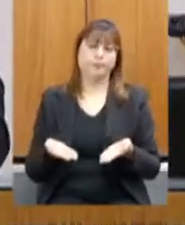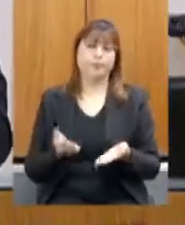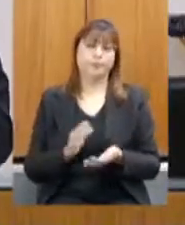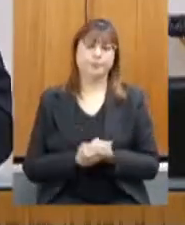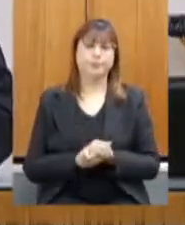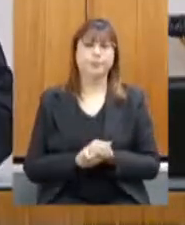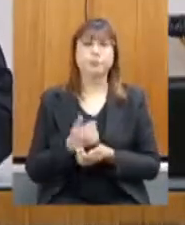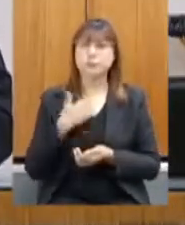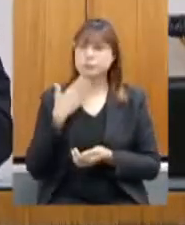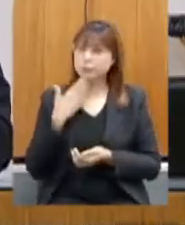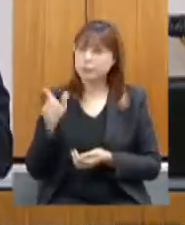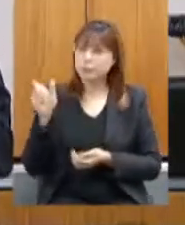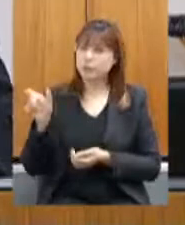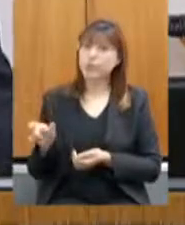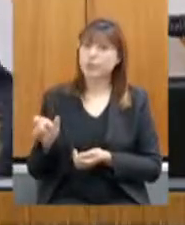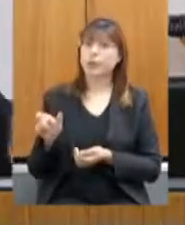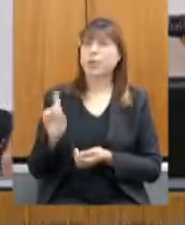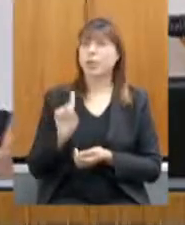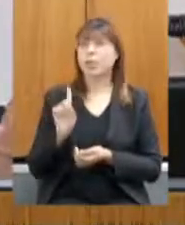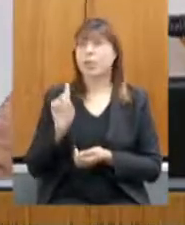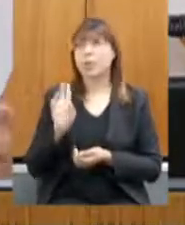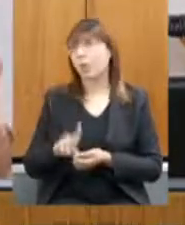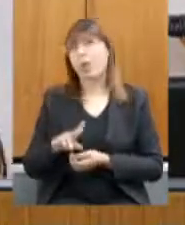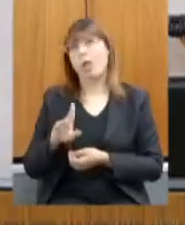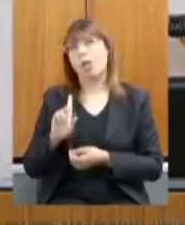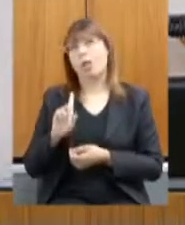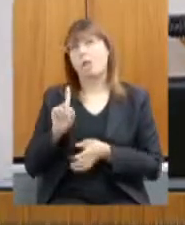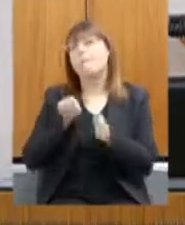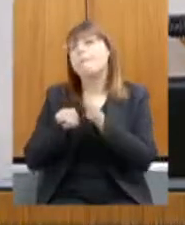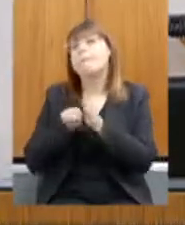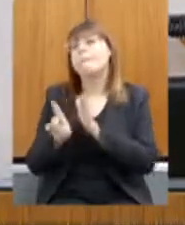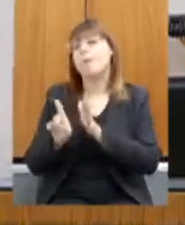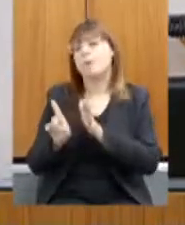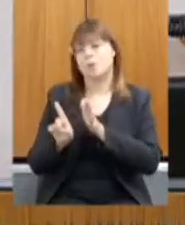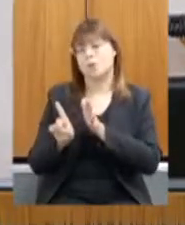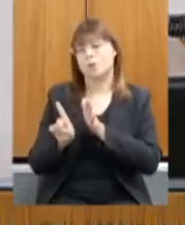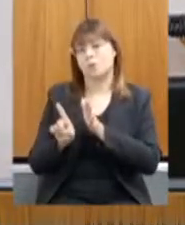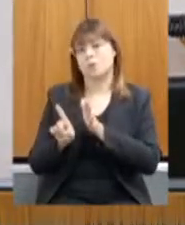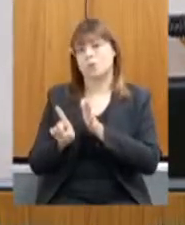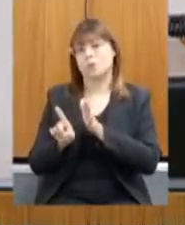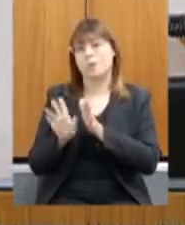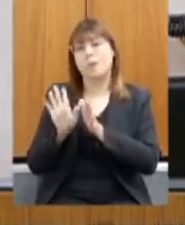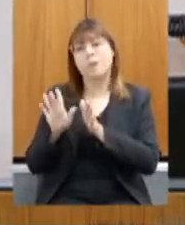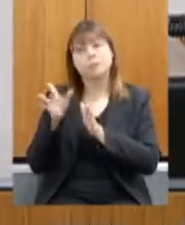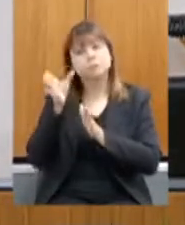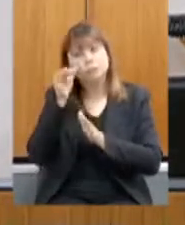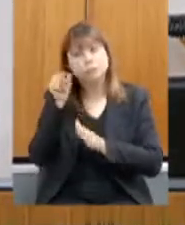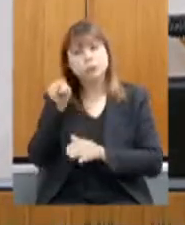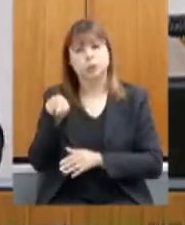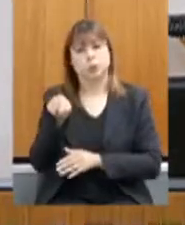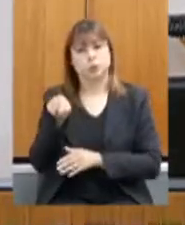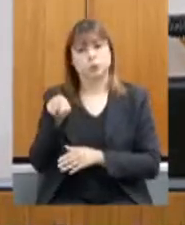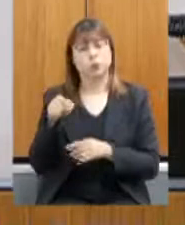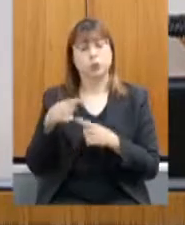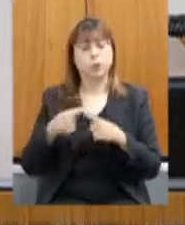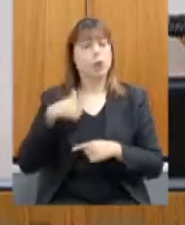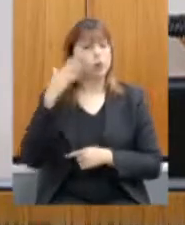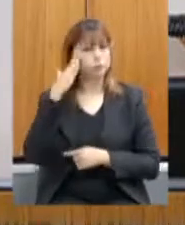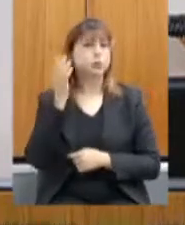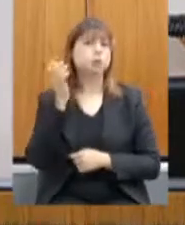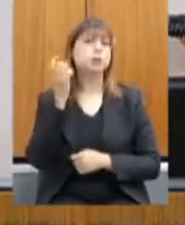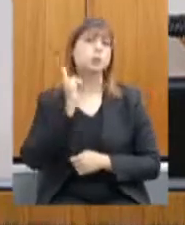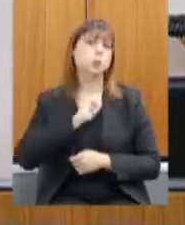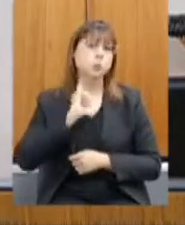conclamo à senhora, não é nem uma pergunta que a senhora faça essa observação e eu sei que Minas Gerais